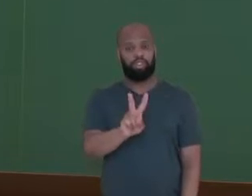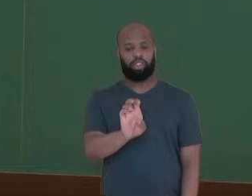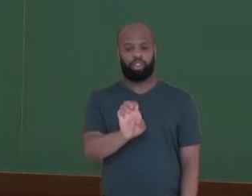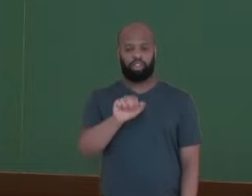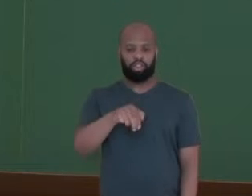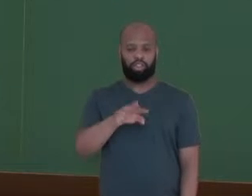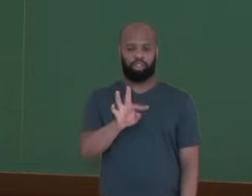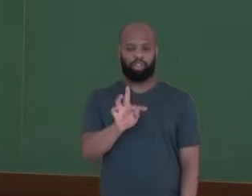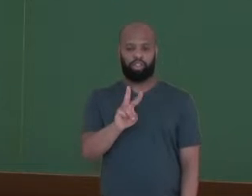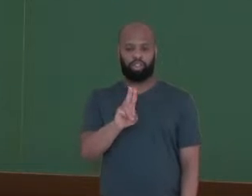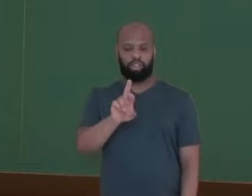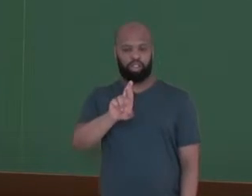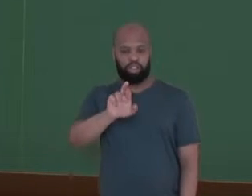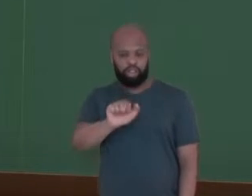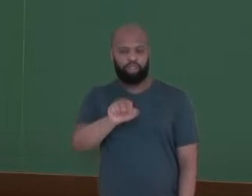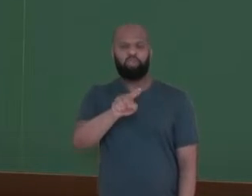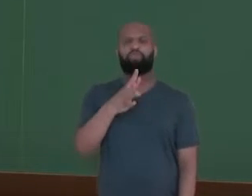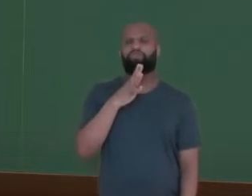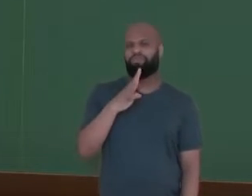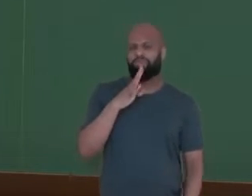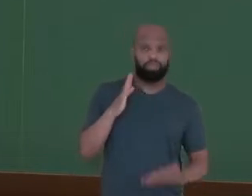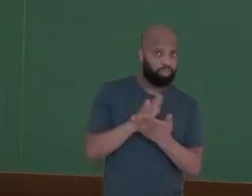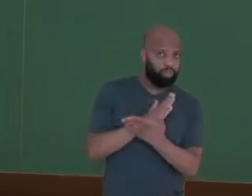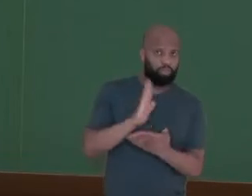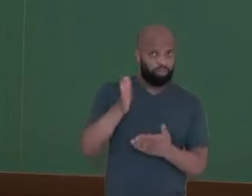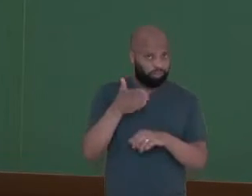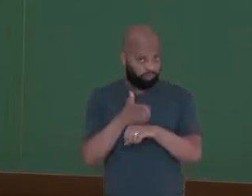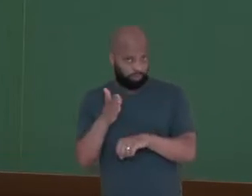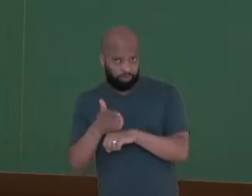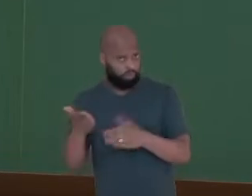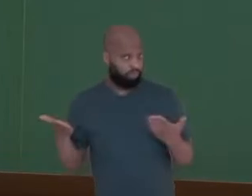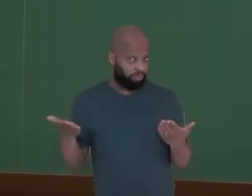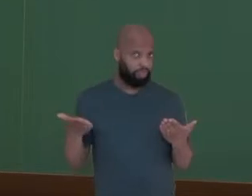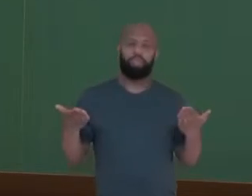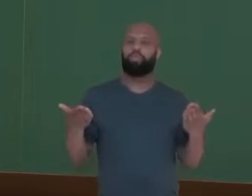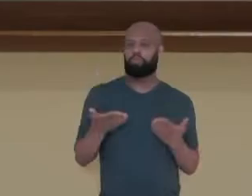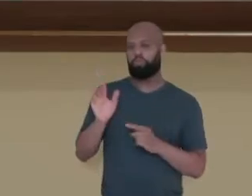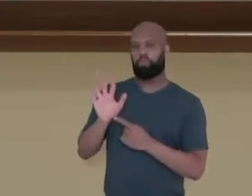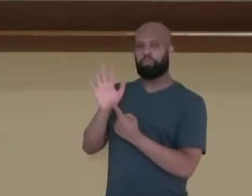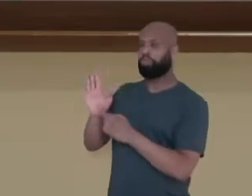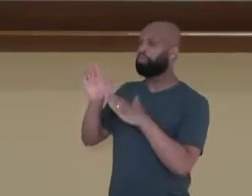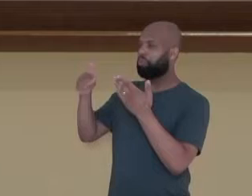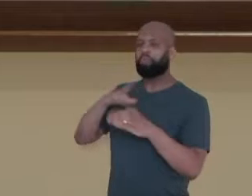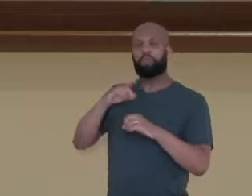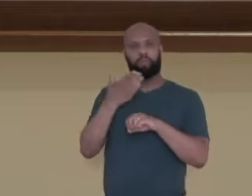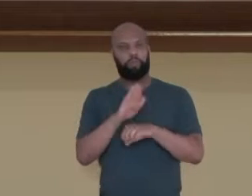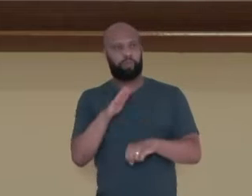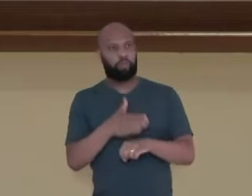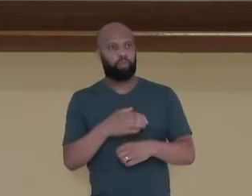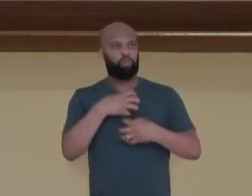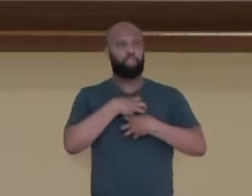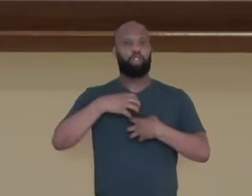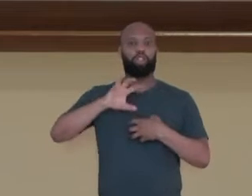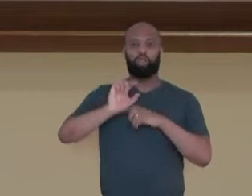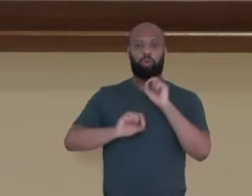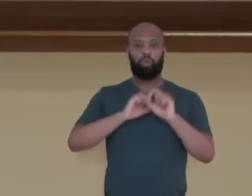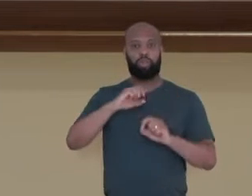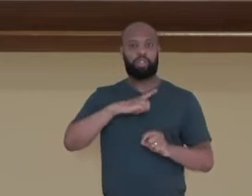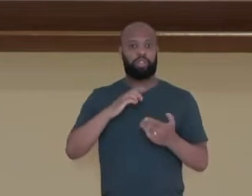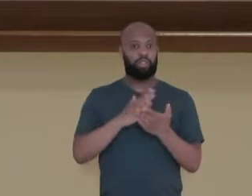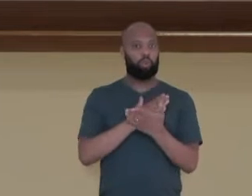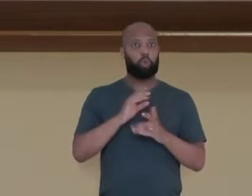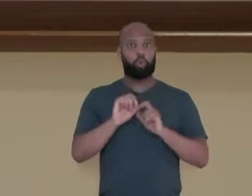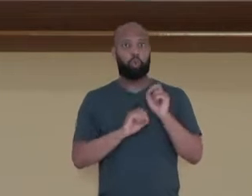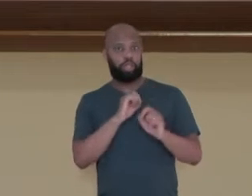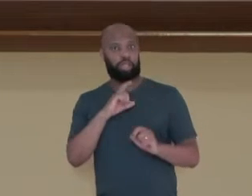práticas corporais que você conhece? Já praticou alguma? Então, as práticas corporais de aventura são aqueles esportes que oferecem um